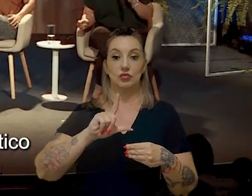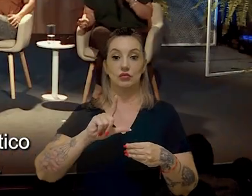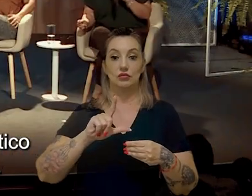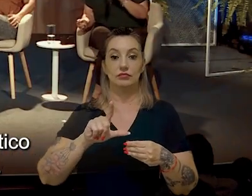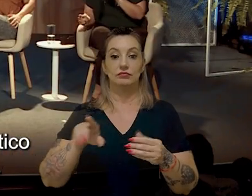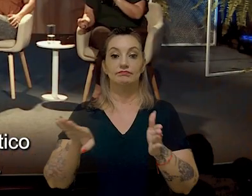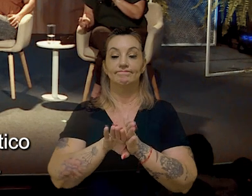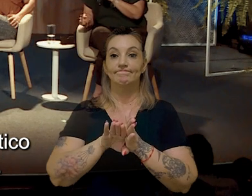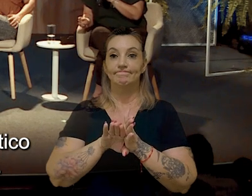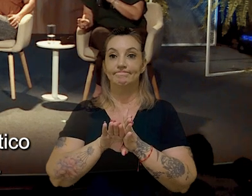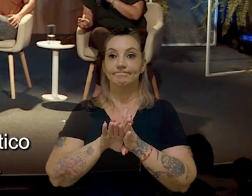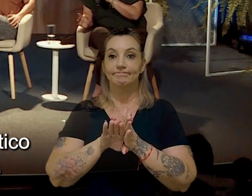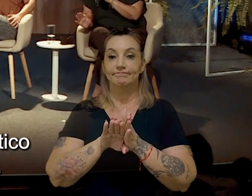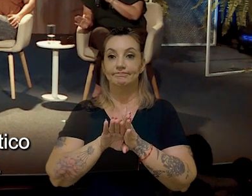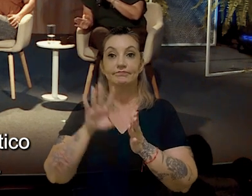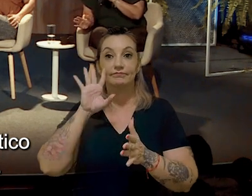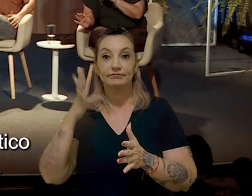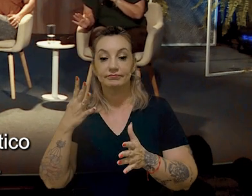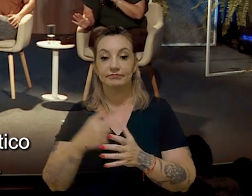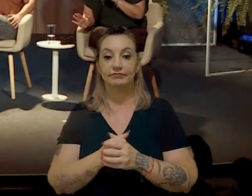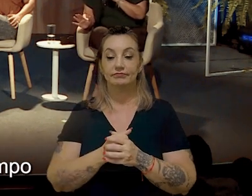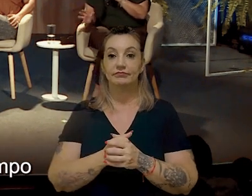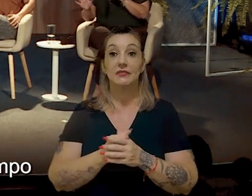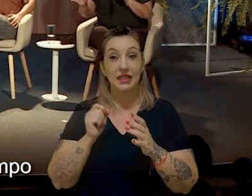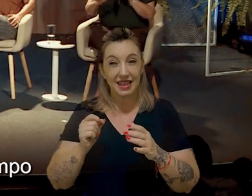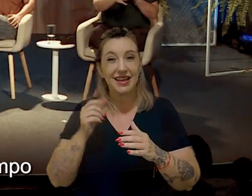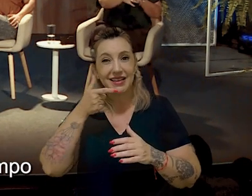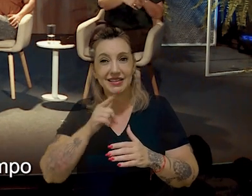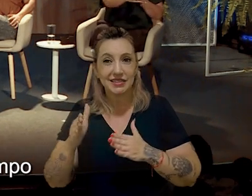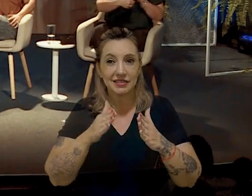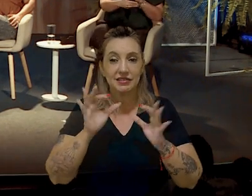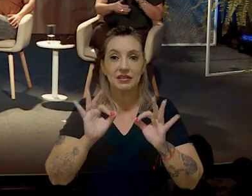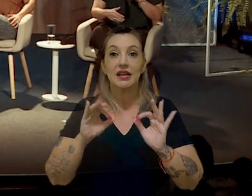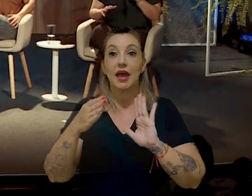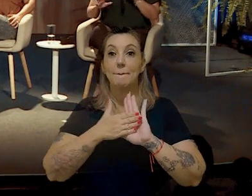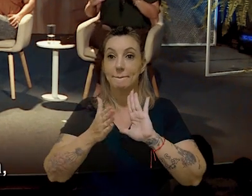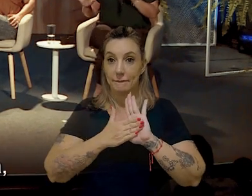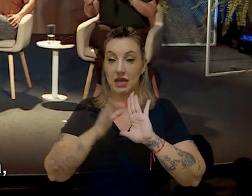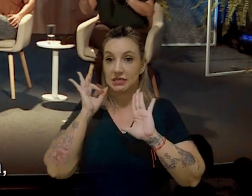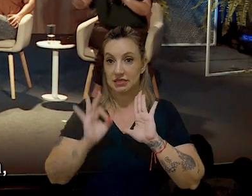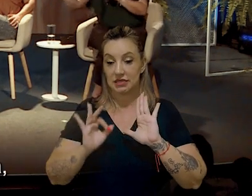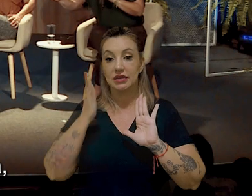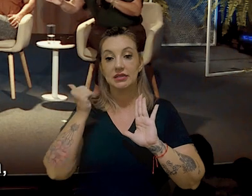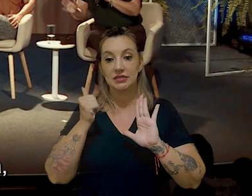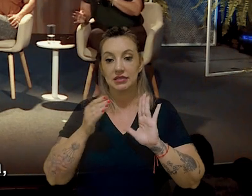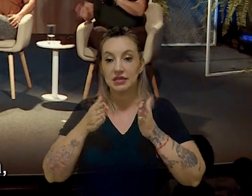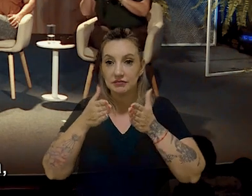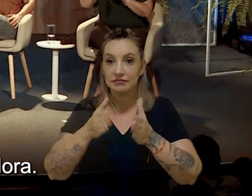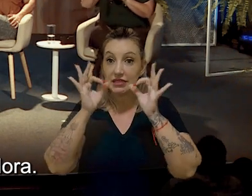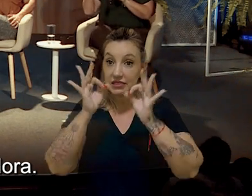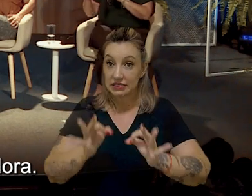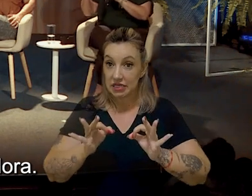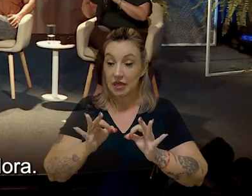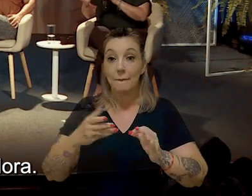chegar com esse transatlântico, que está até indo para lado certo. Quem está nessa agenda há muito tempo sabe que a gente está indo na direção